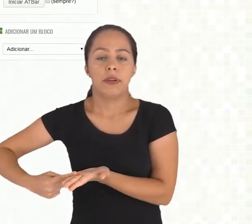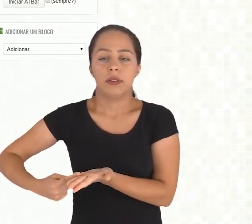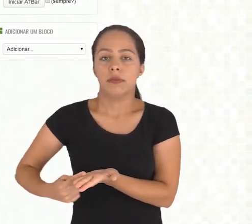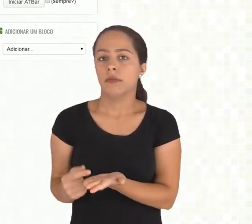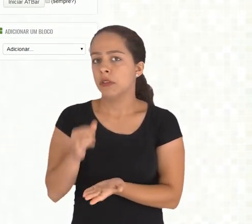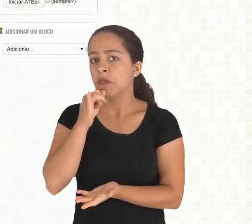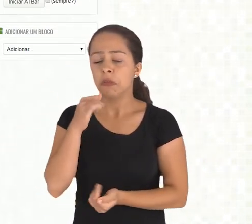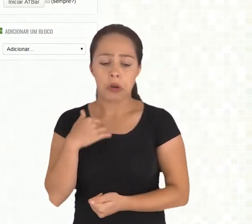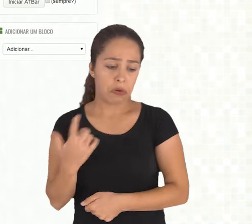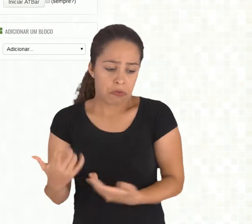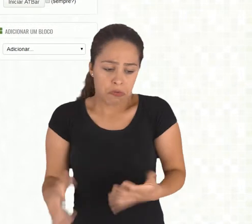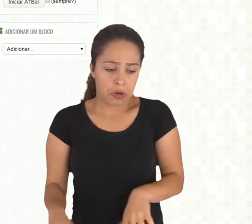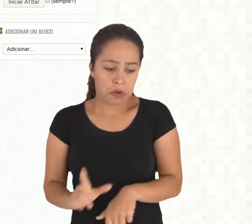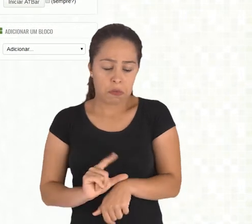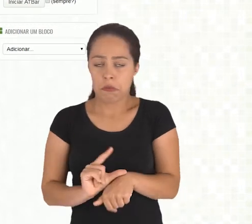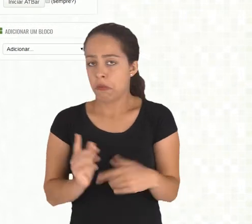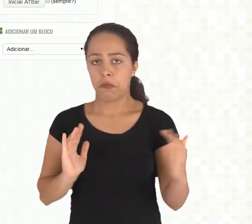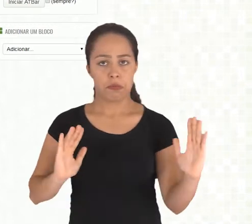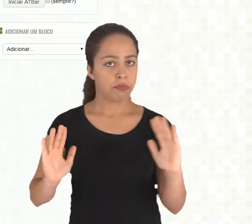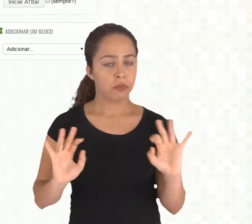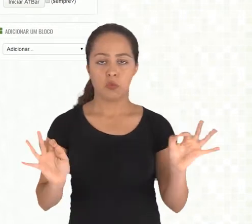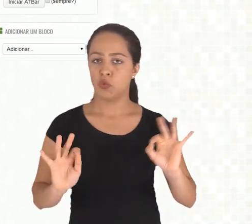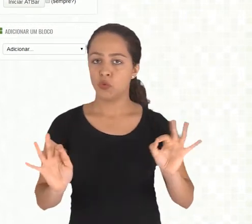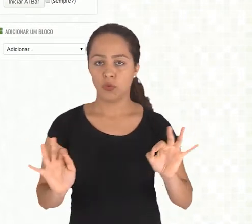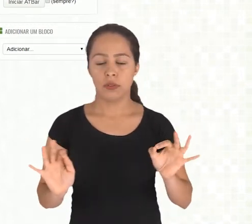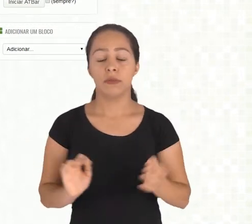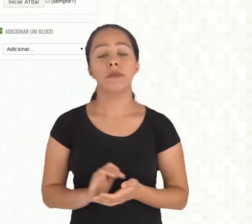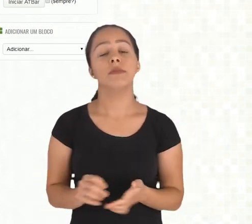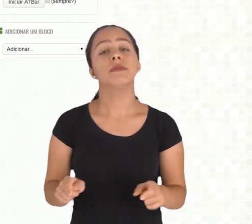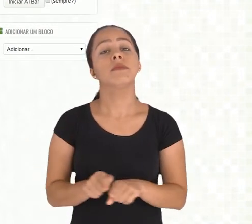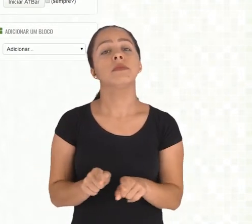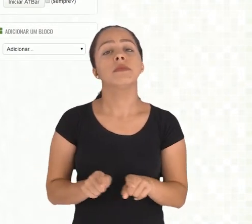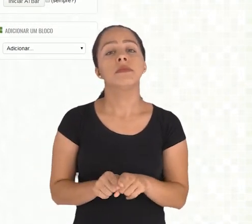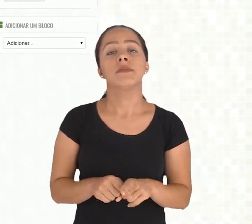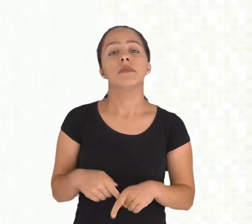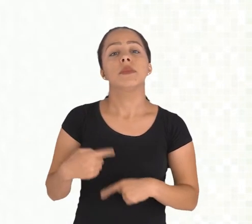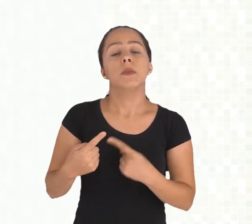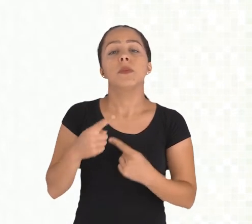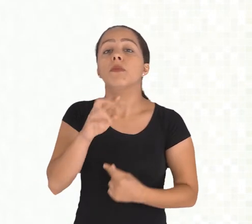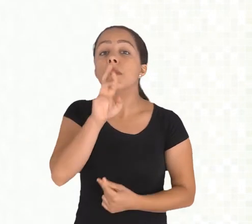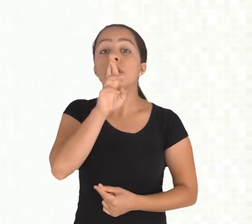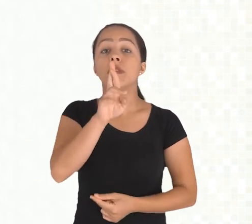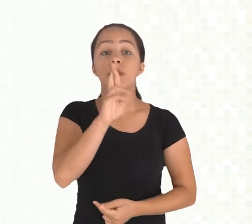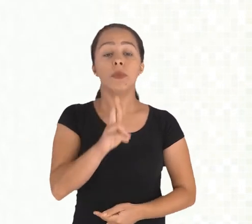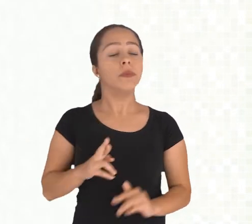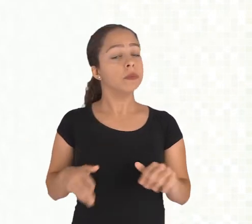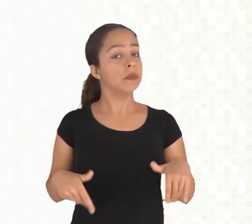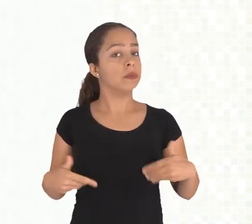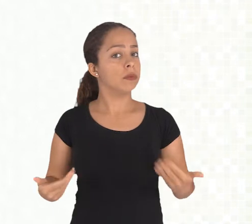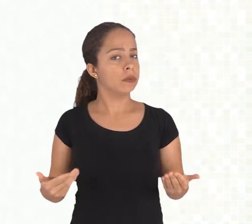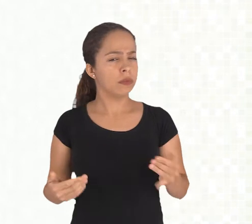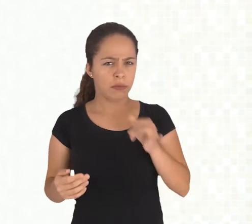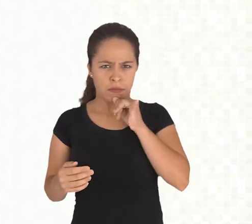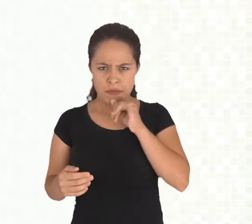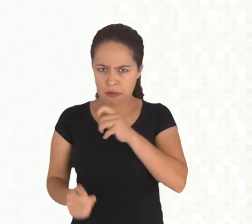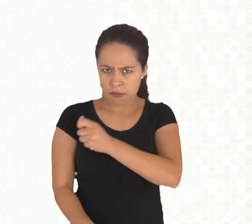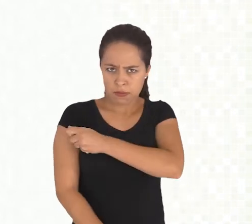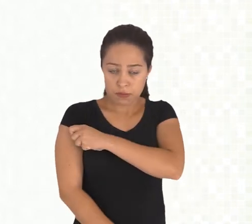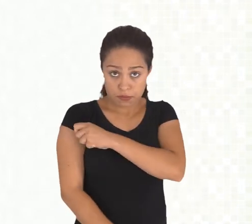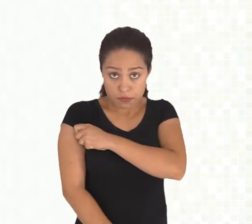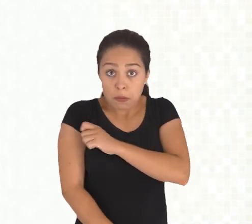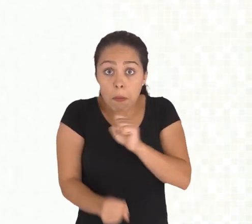nesse período, tá certo? Então você pode marcar aqui, aqui eu não quero período nenhum nesse momento. E você pode escolher quais as configurações dos